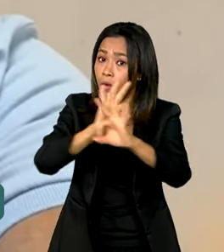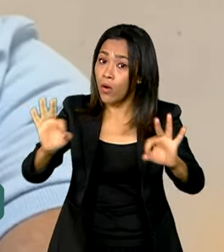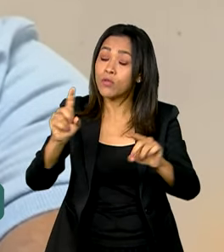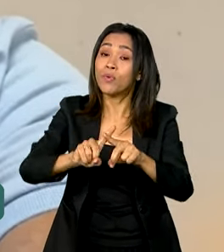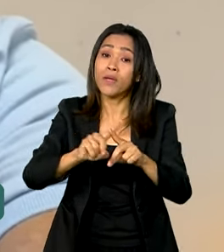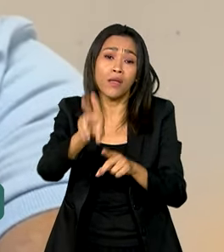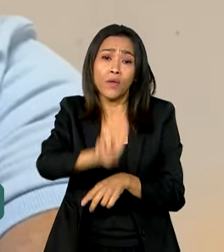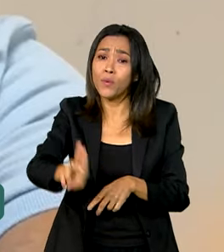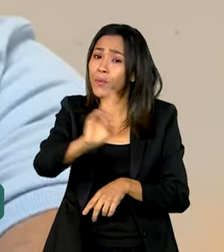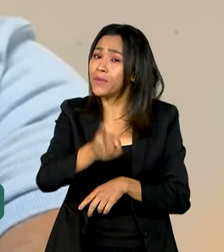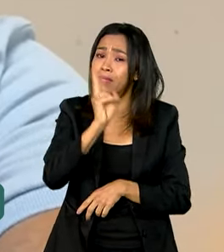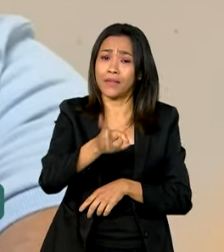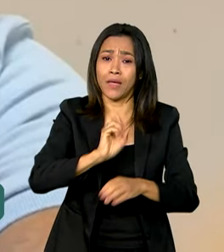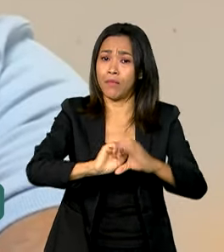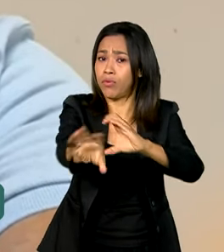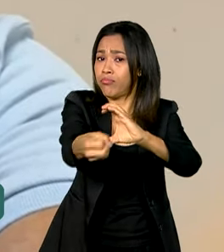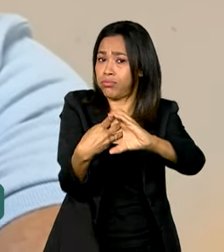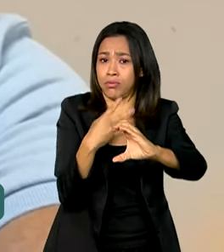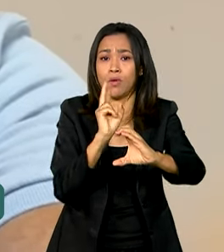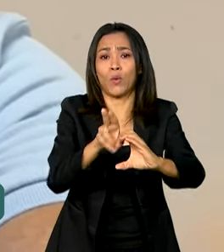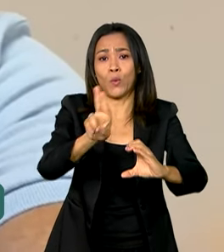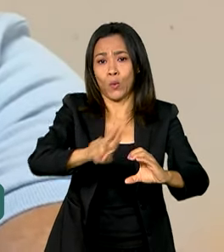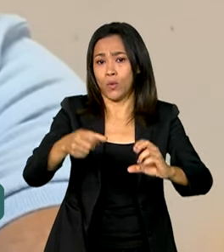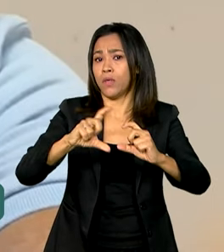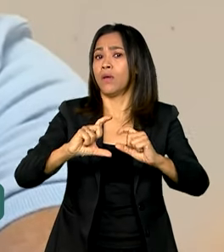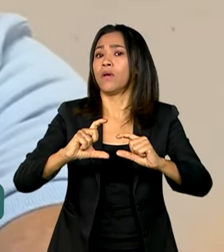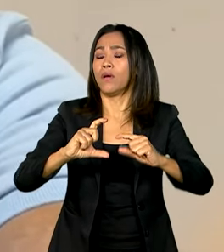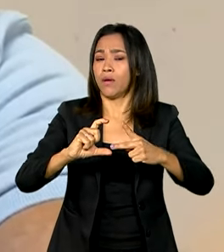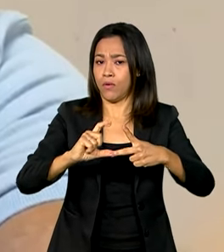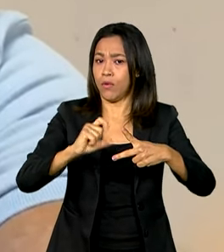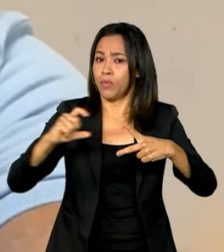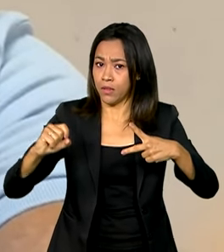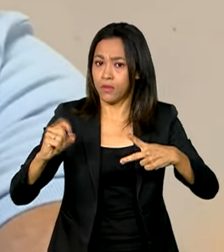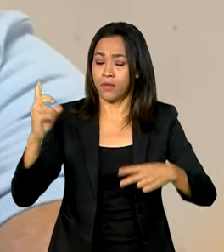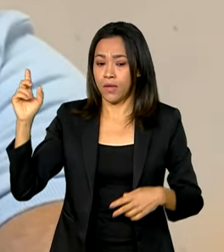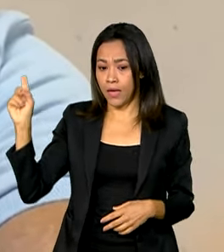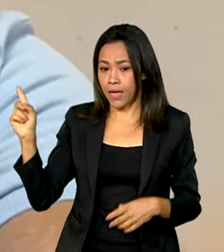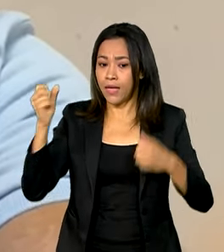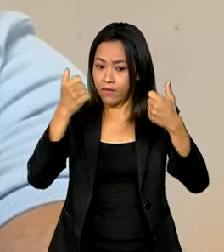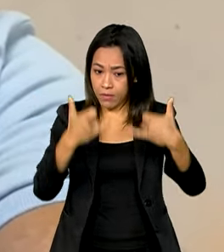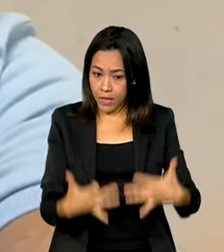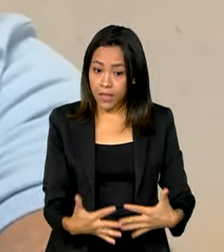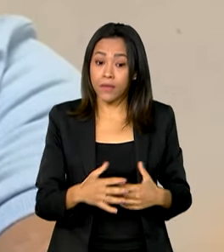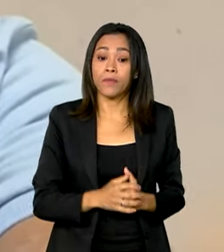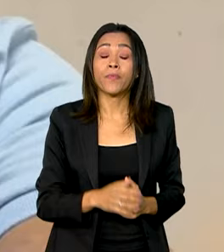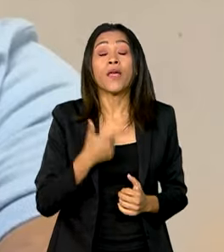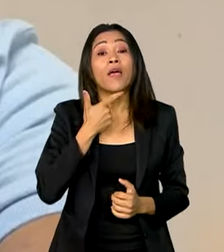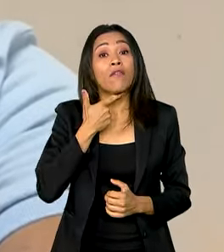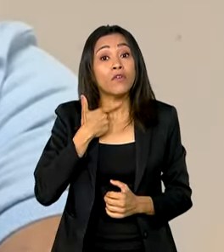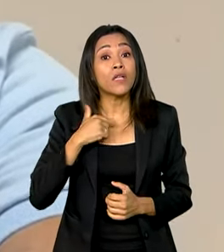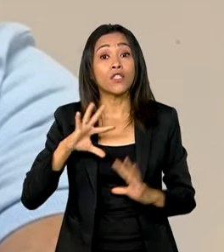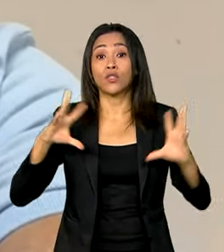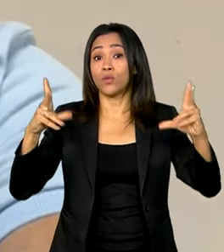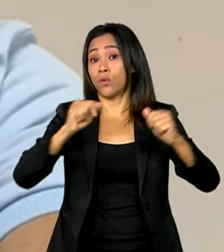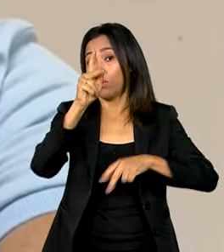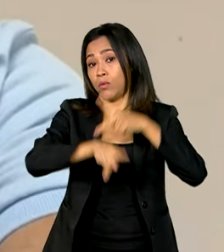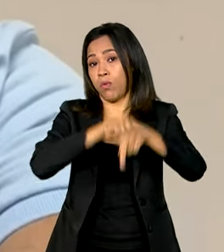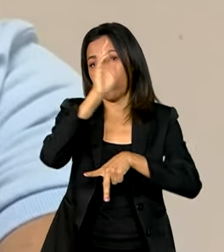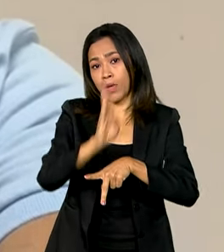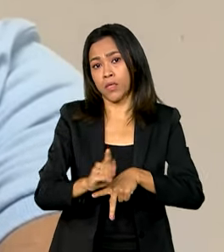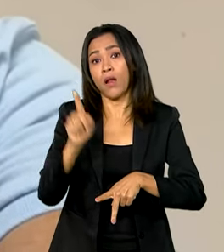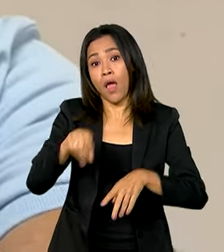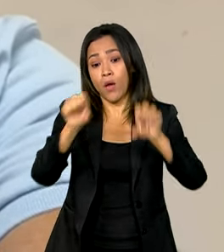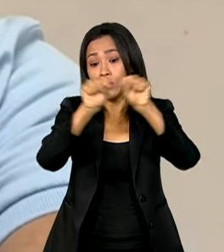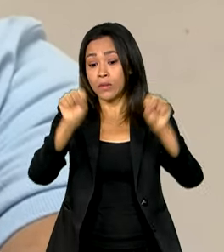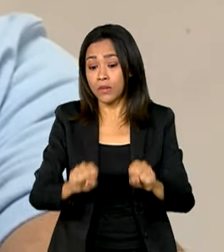no seu dia a dia de empresário. Eu acho que é o desejo de todo brasileiro, porque é um sistema realmente muito bom,